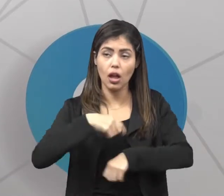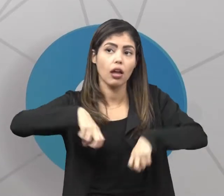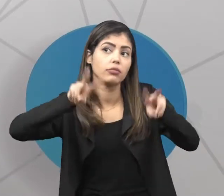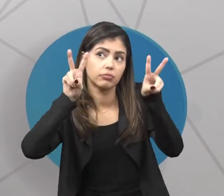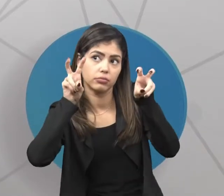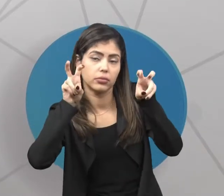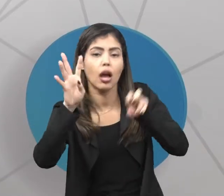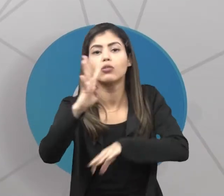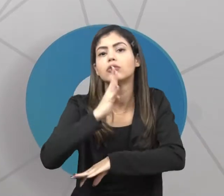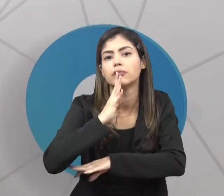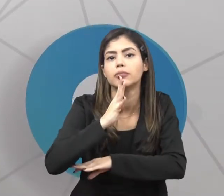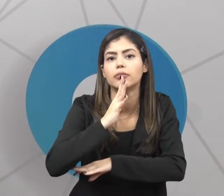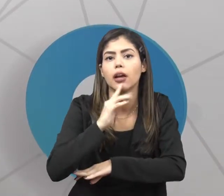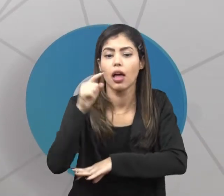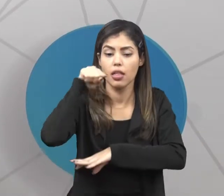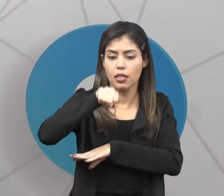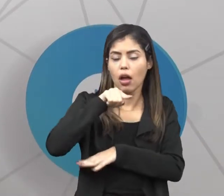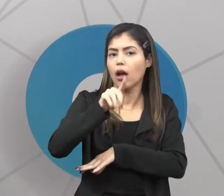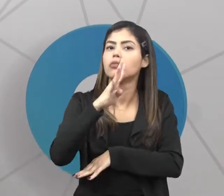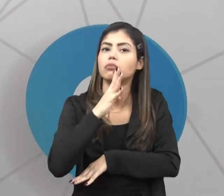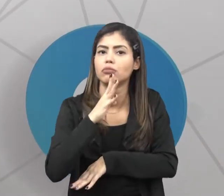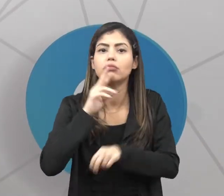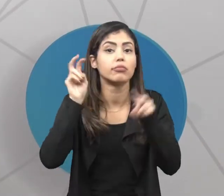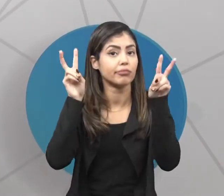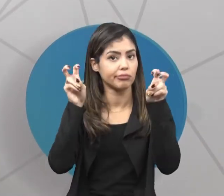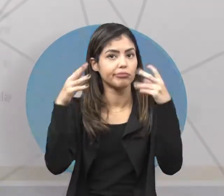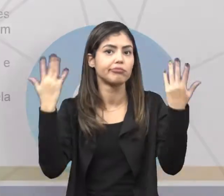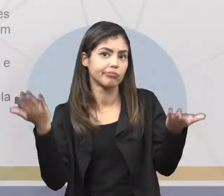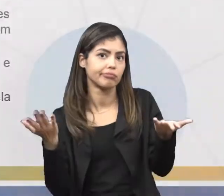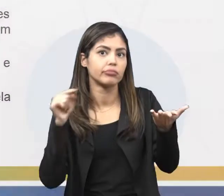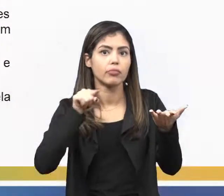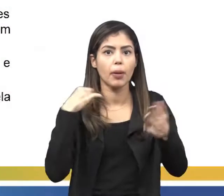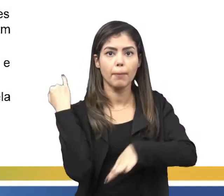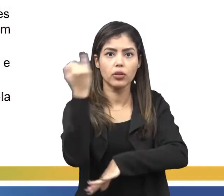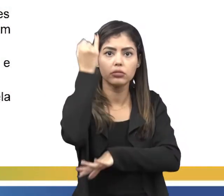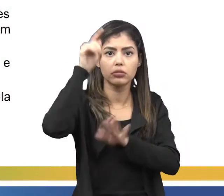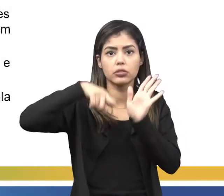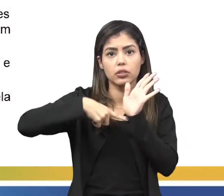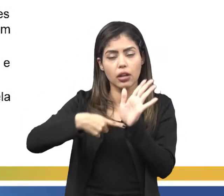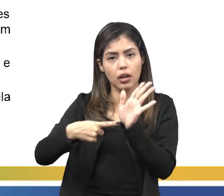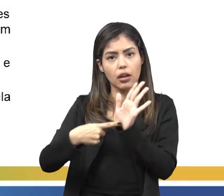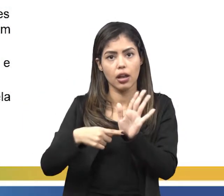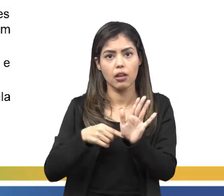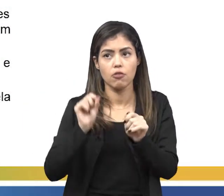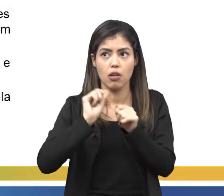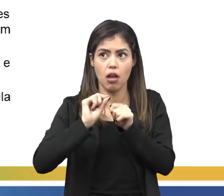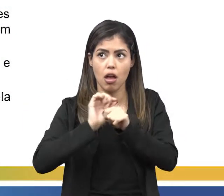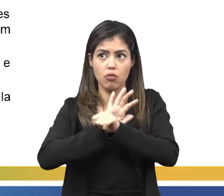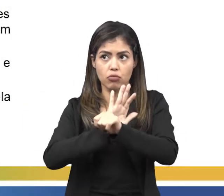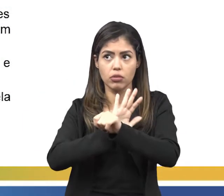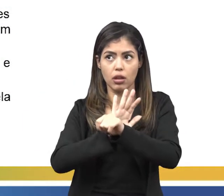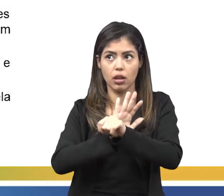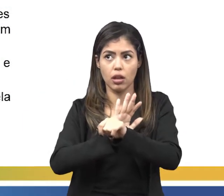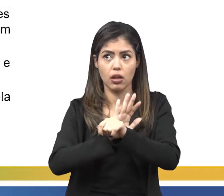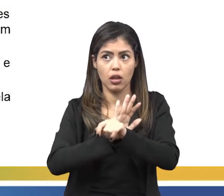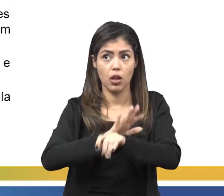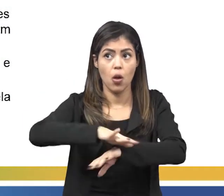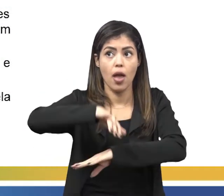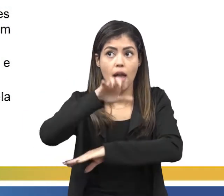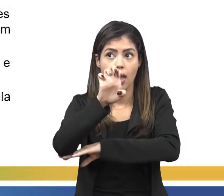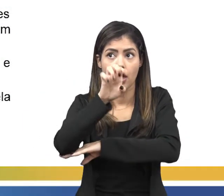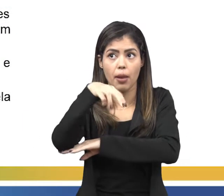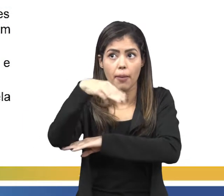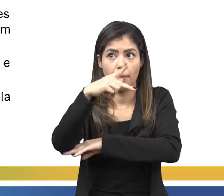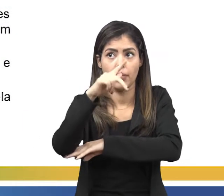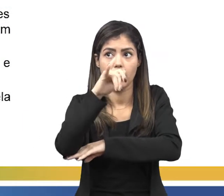conhecimento. Na teoria do conhecimento, uma das suas principais contribuições foi em relação ao empirismo.